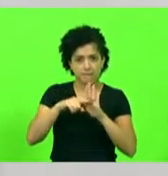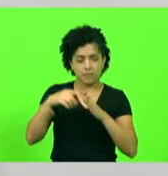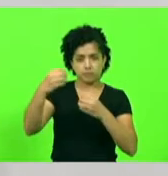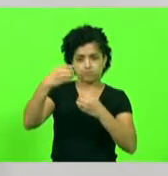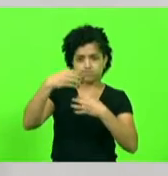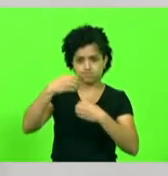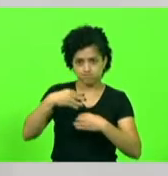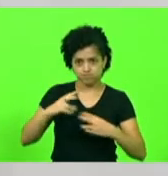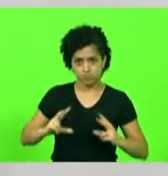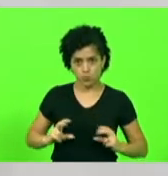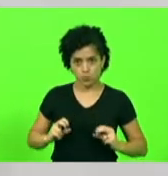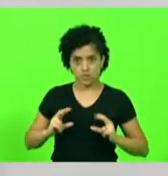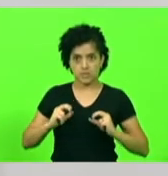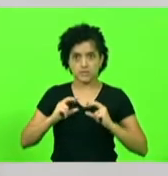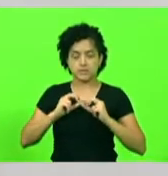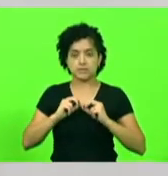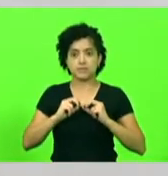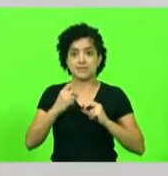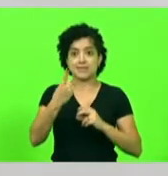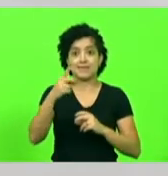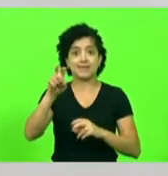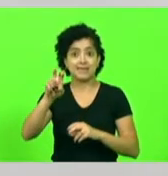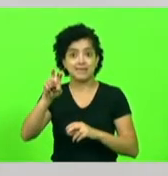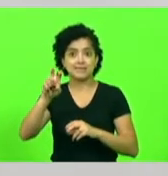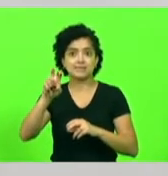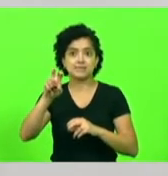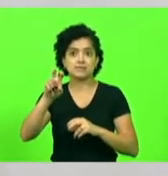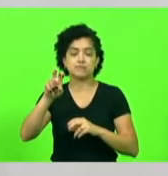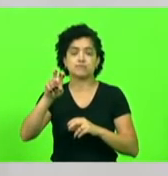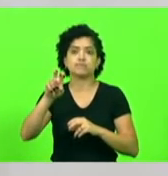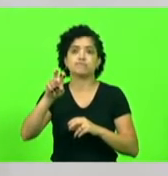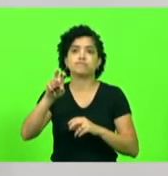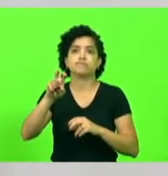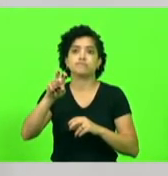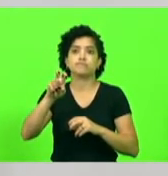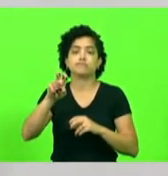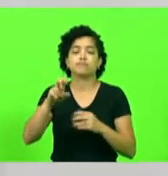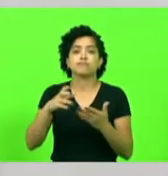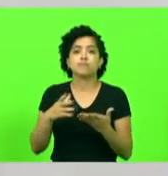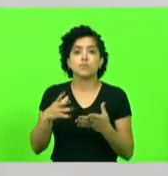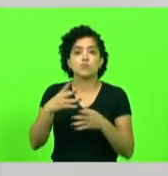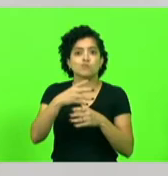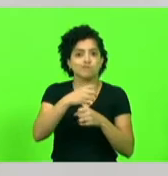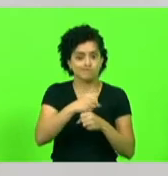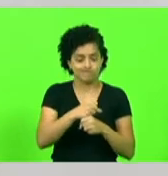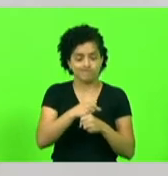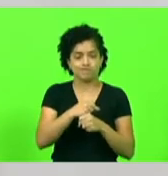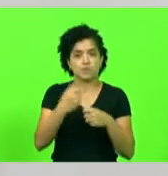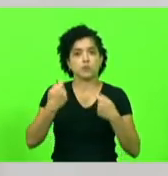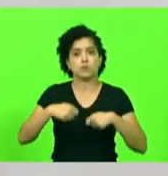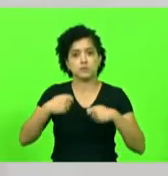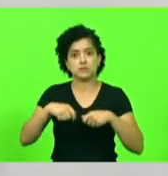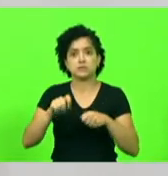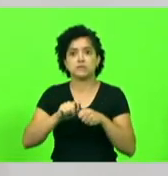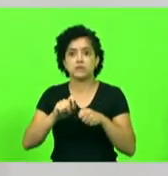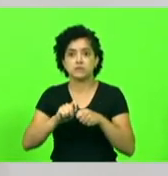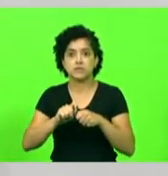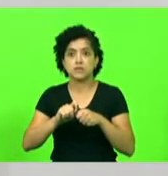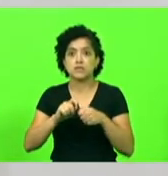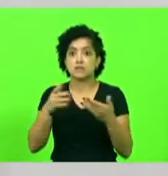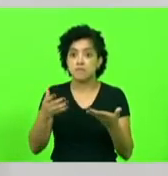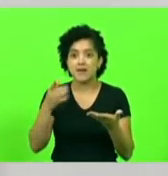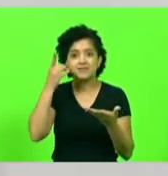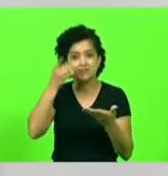Hospital Regional do Oeste. E eu quero aqui falar como deputada, mas também como uma